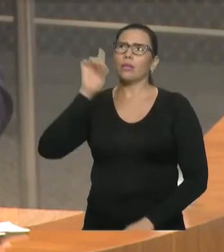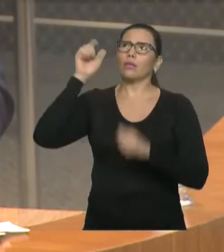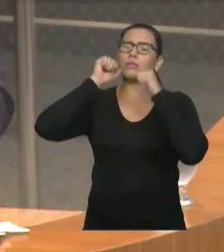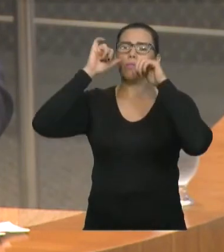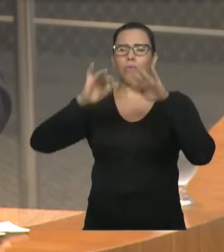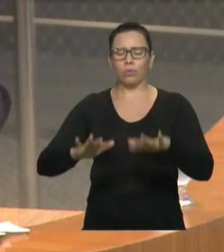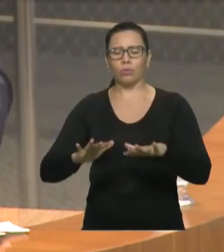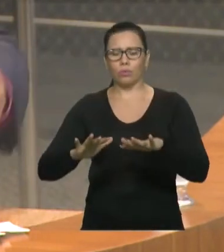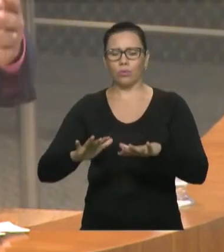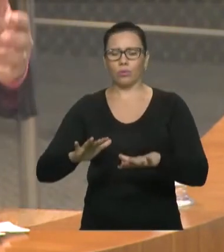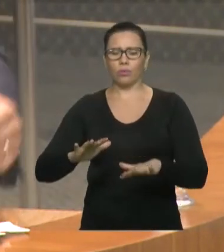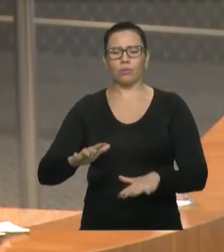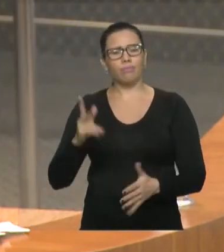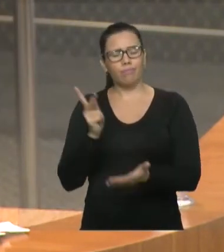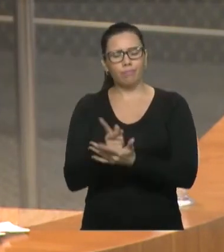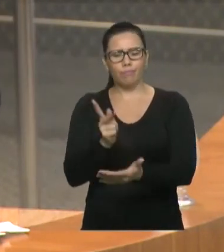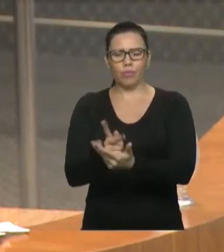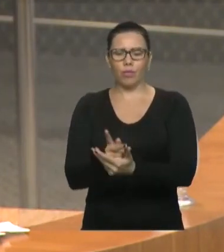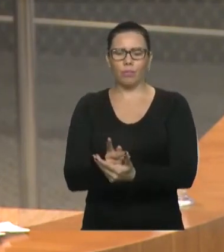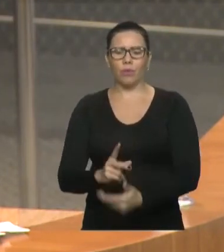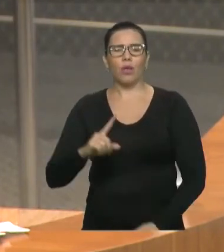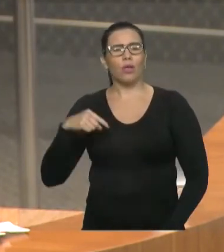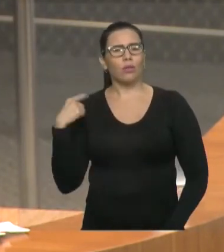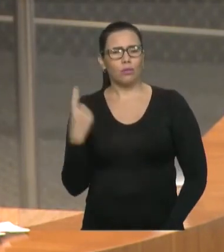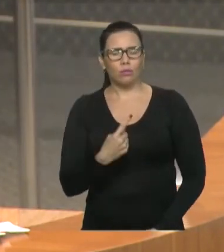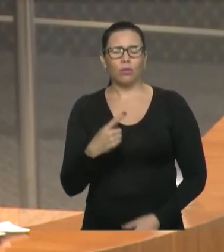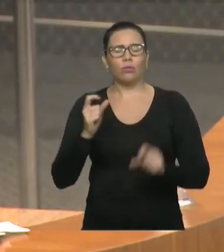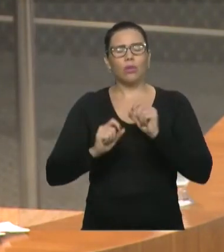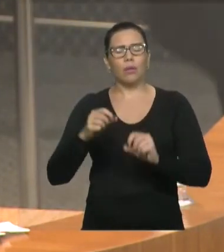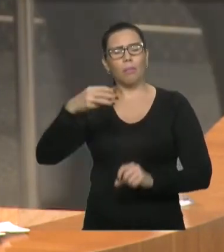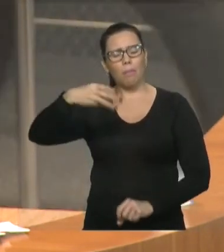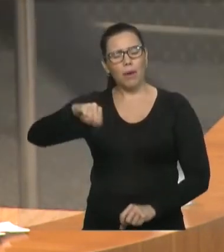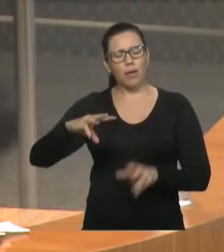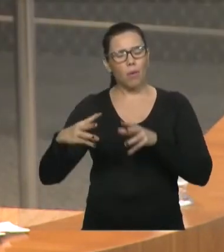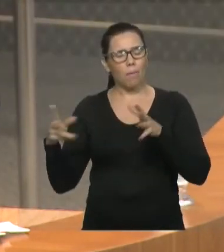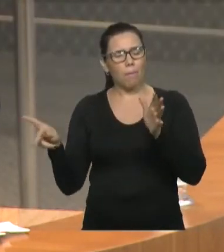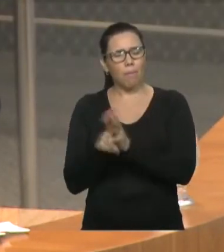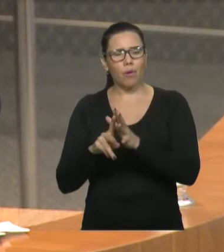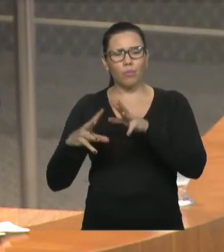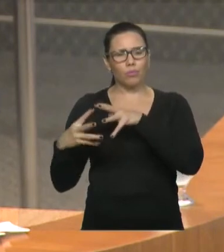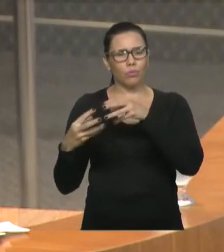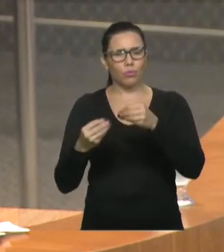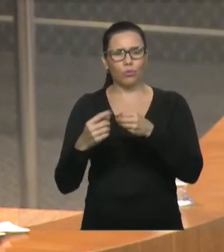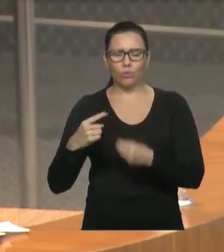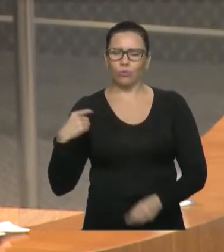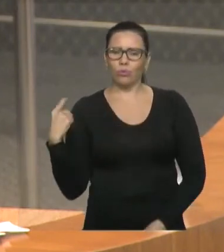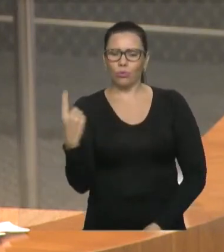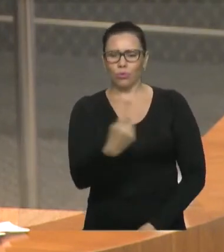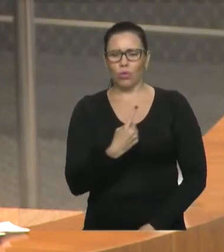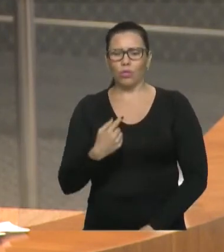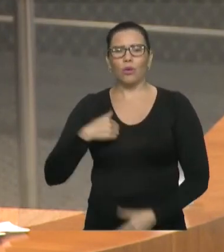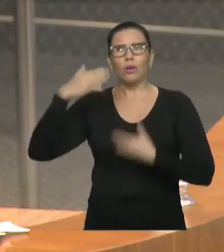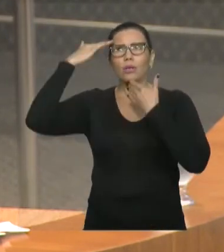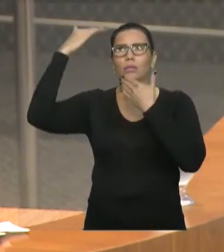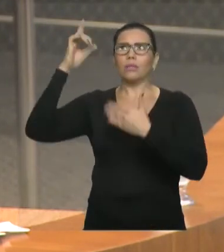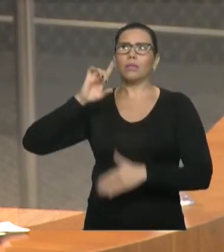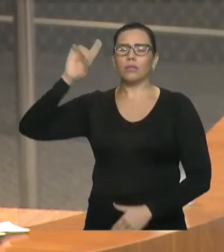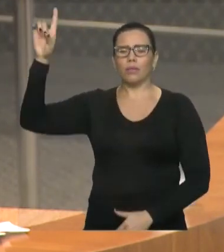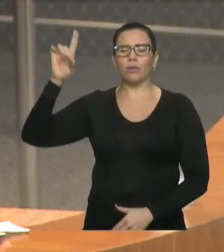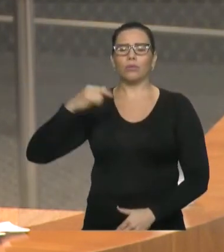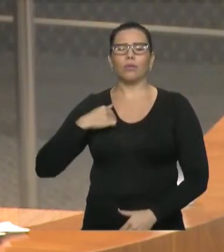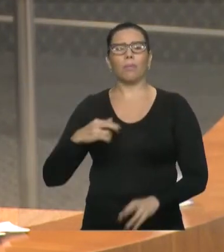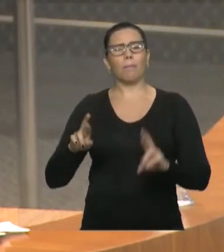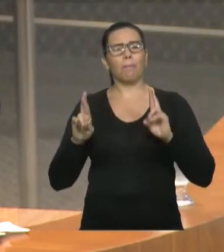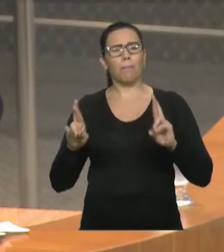nós. Eu quero dedicar esse momento a Deus, pela oportunidade que me deu durante o decorrer desse ano, e desejar a todos um grande e um exitoso